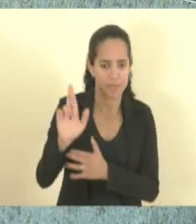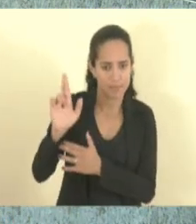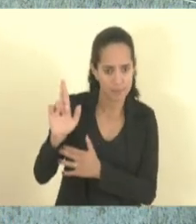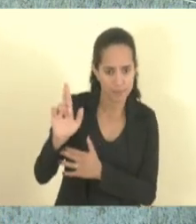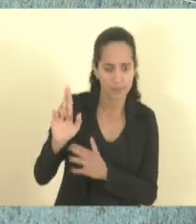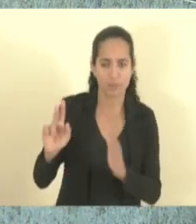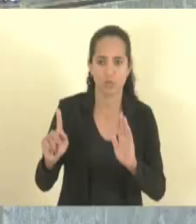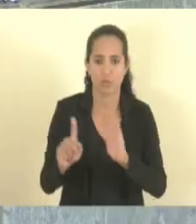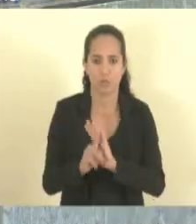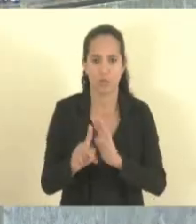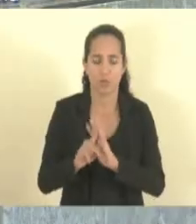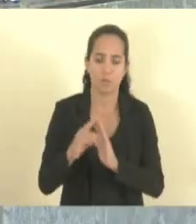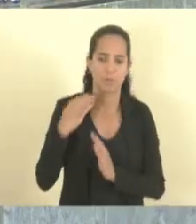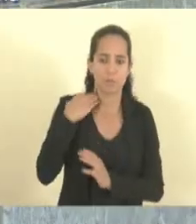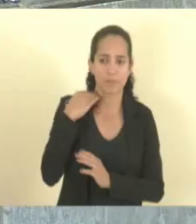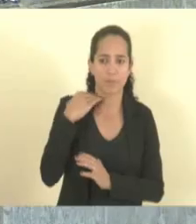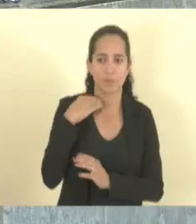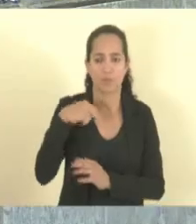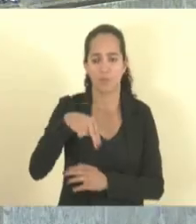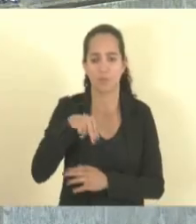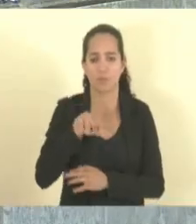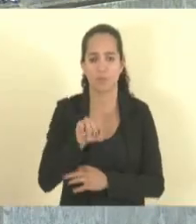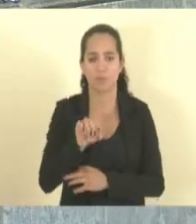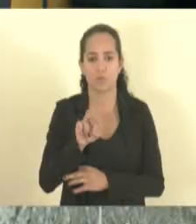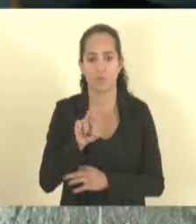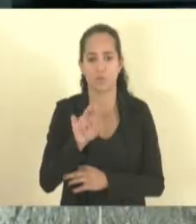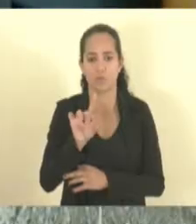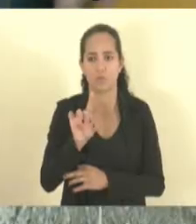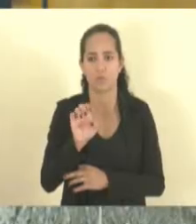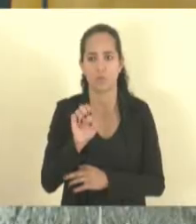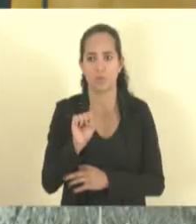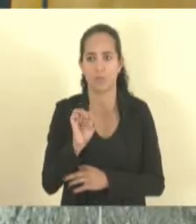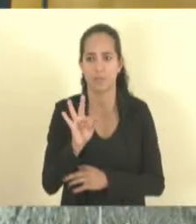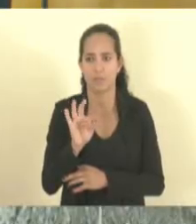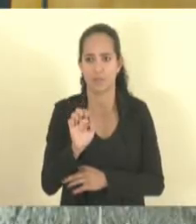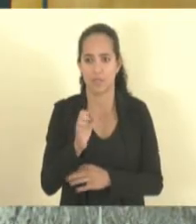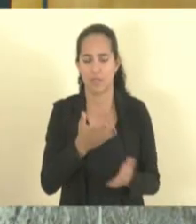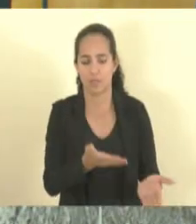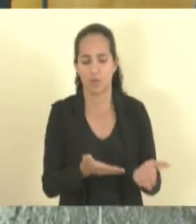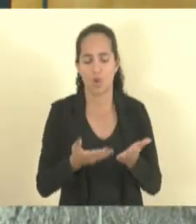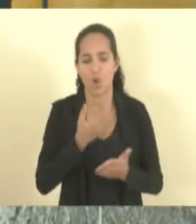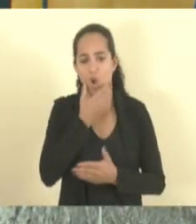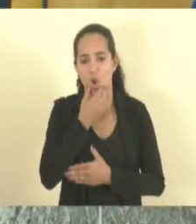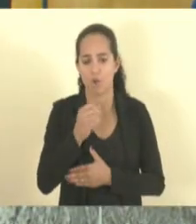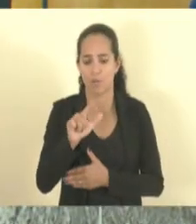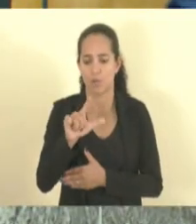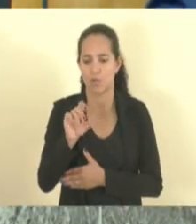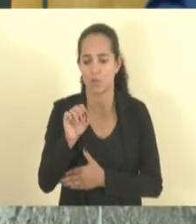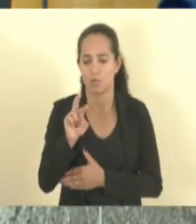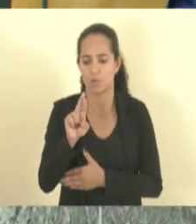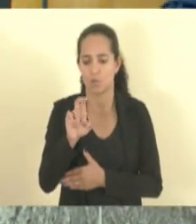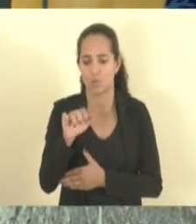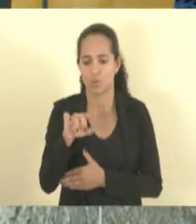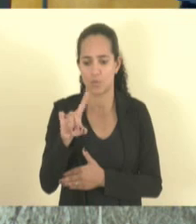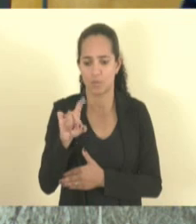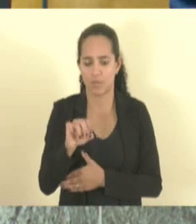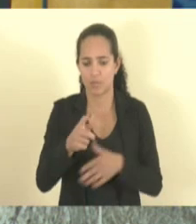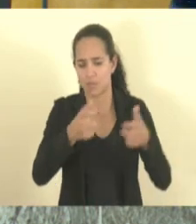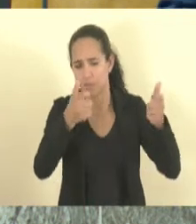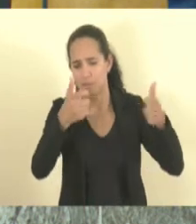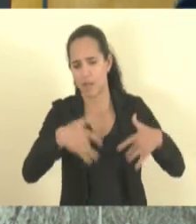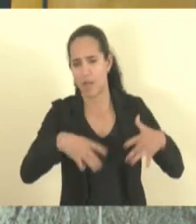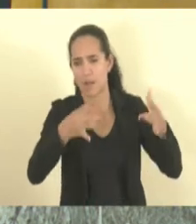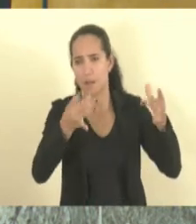Banco do Nordeste, e eu convido o senhor Lourenço de Oliveira para a sua explanação